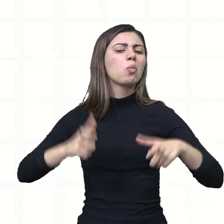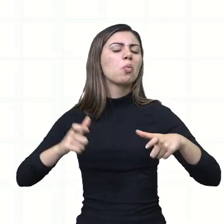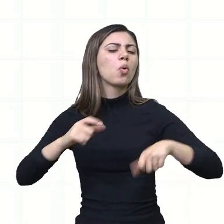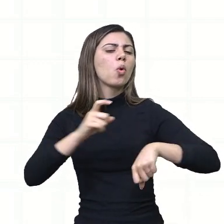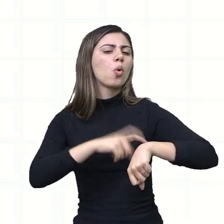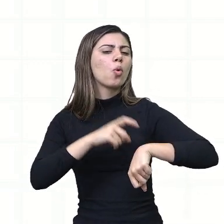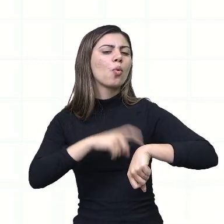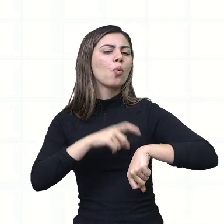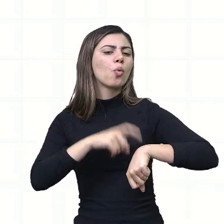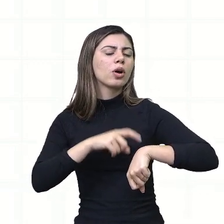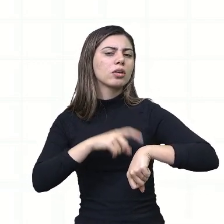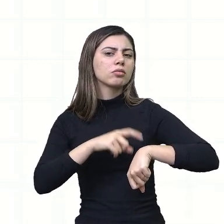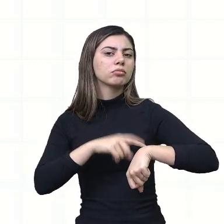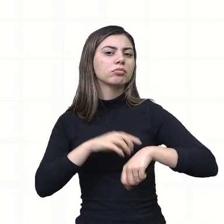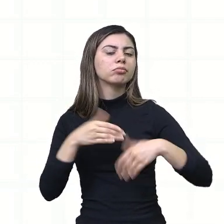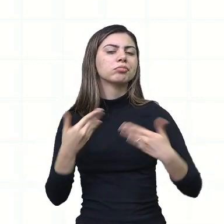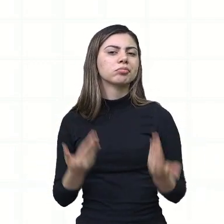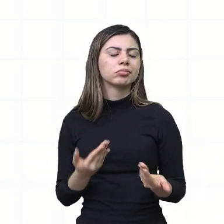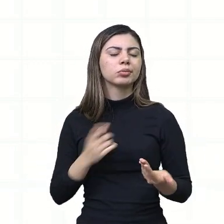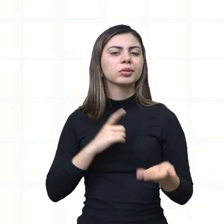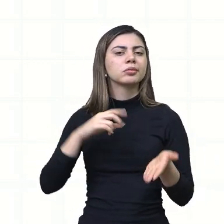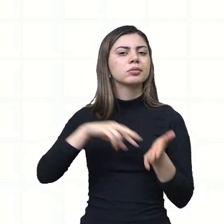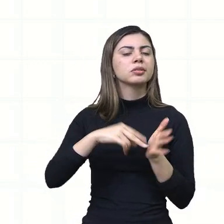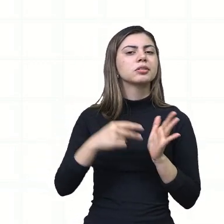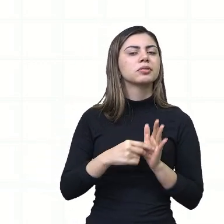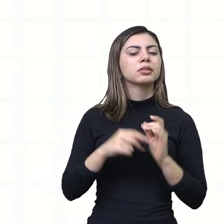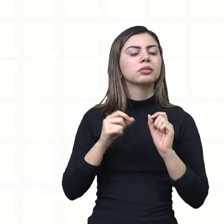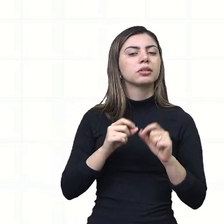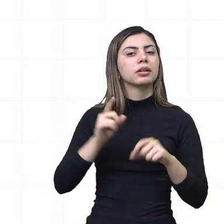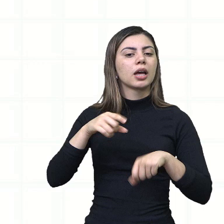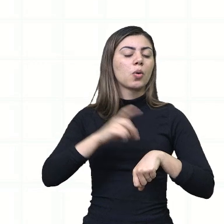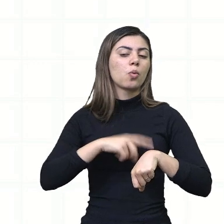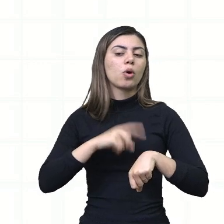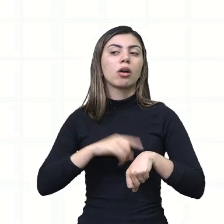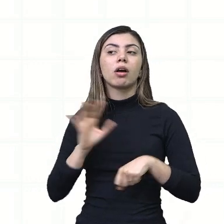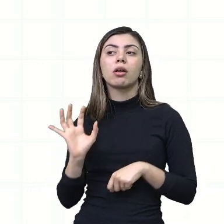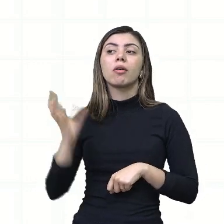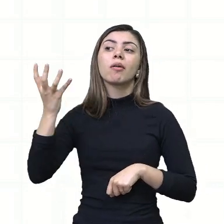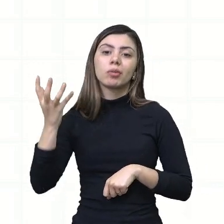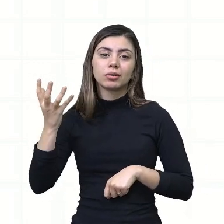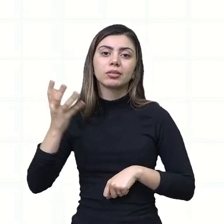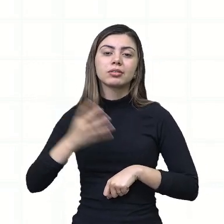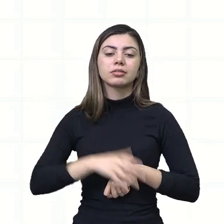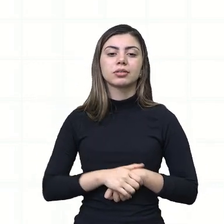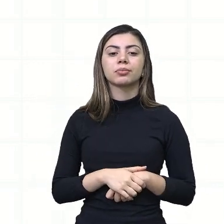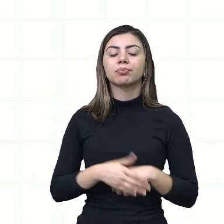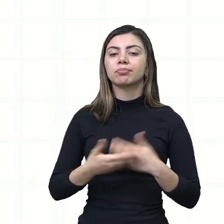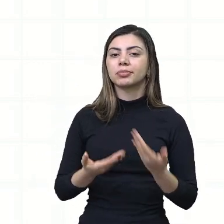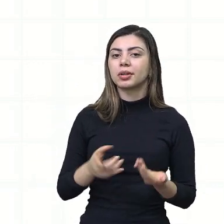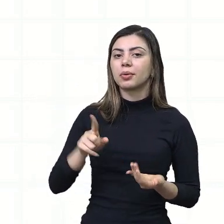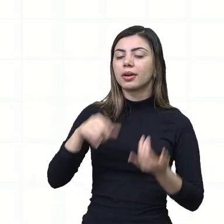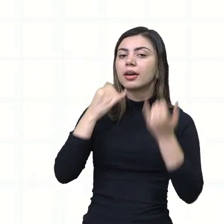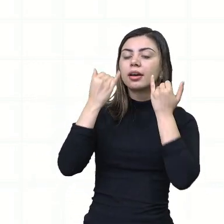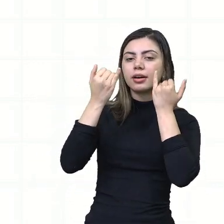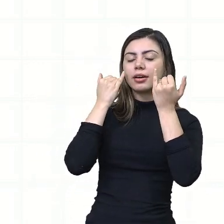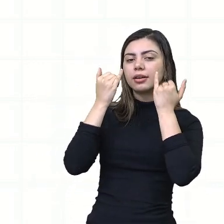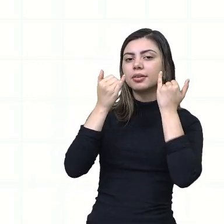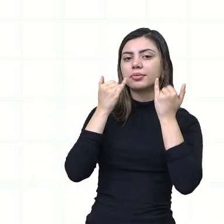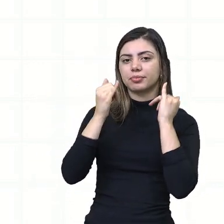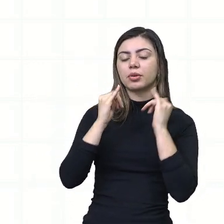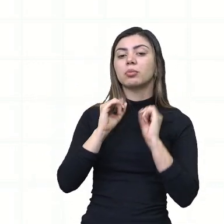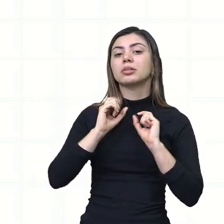o significado, né? O horário em que ocorreu o fato. Então, lá na notícia, foi o momento